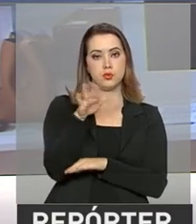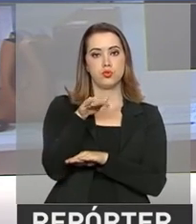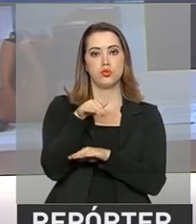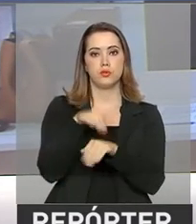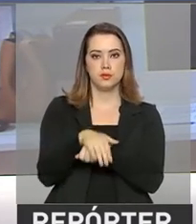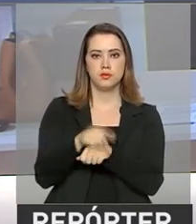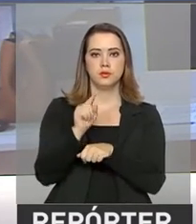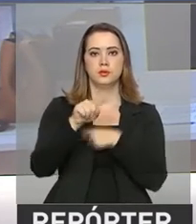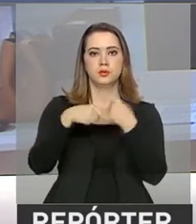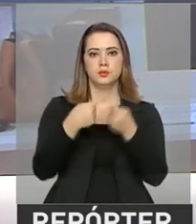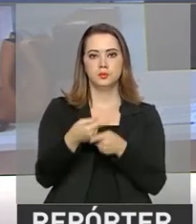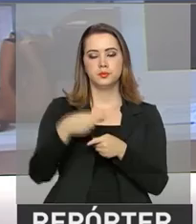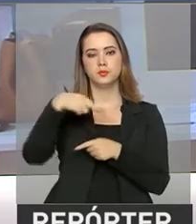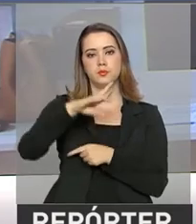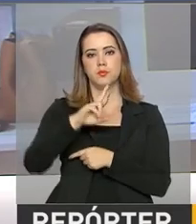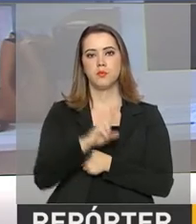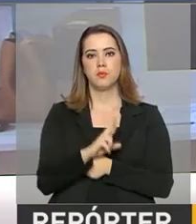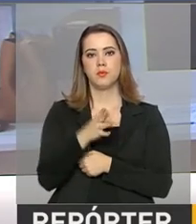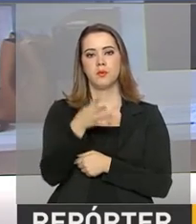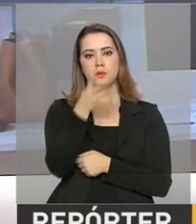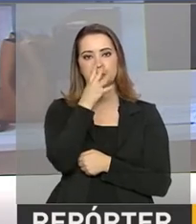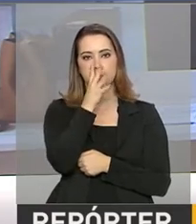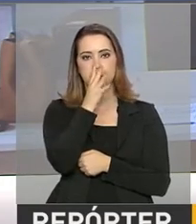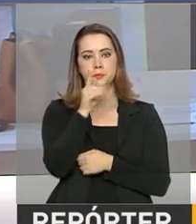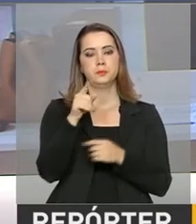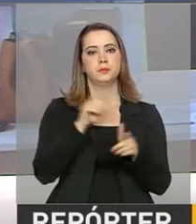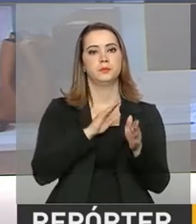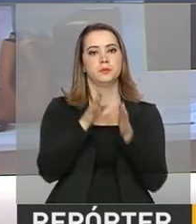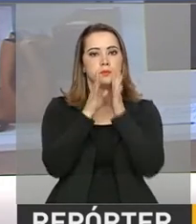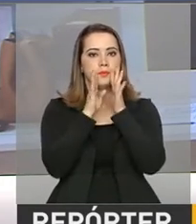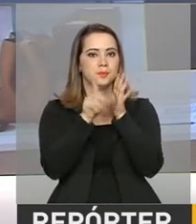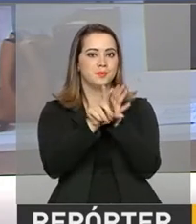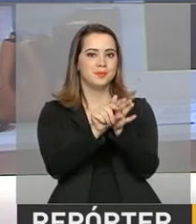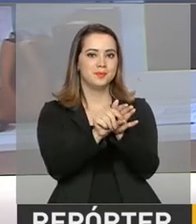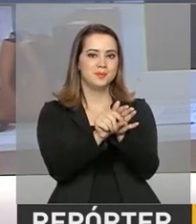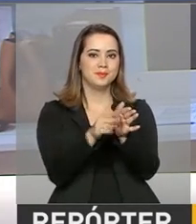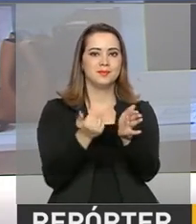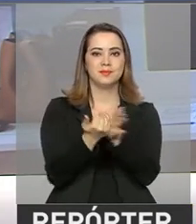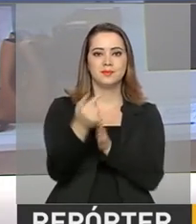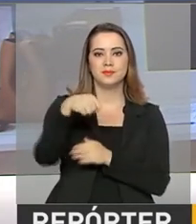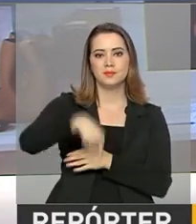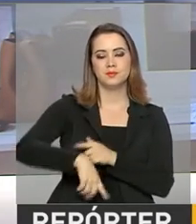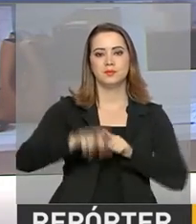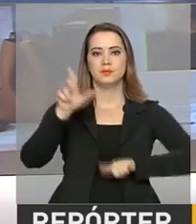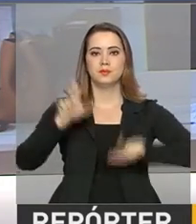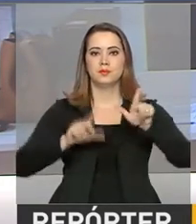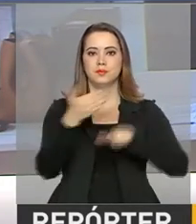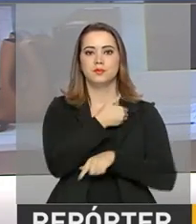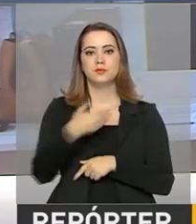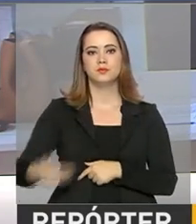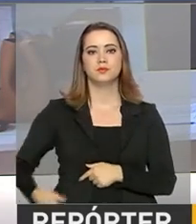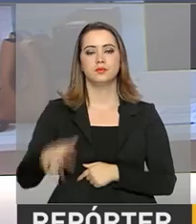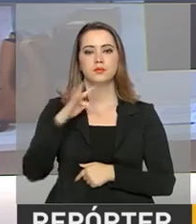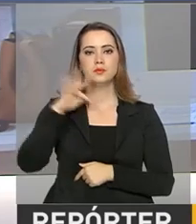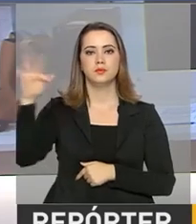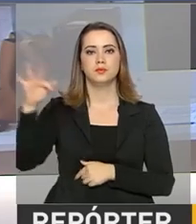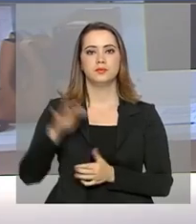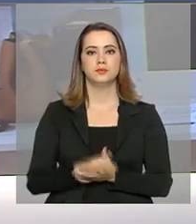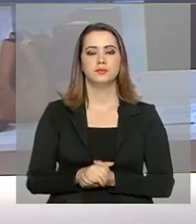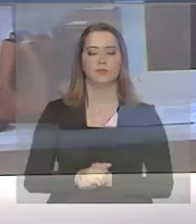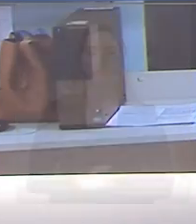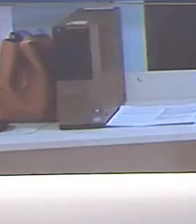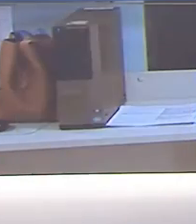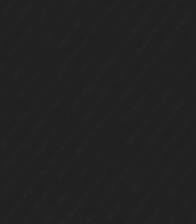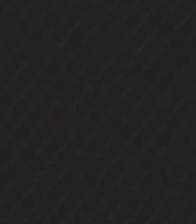na próxima edição do Repórter NBR. Acompanhe também as novidades em nossas redes sociais. Continue com a gente aqui na NBR, na TV do Governo Federal.